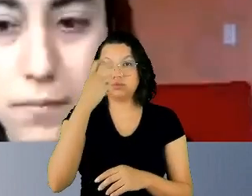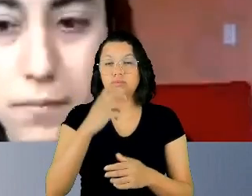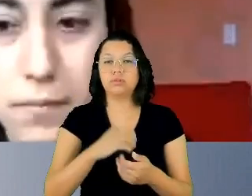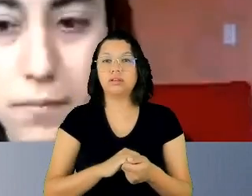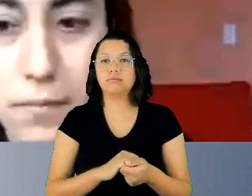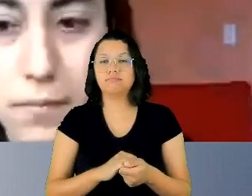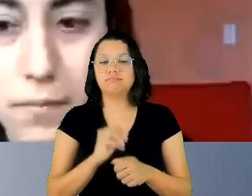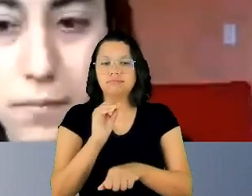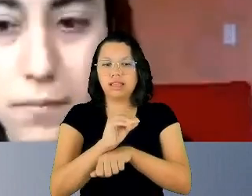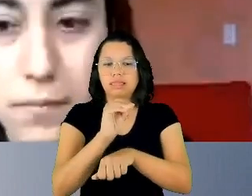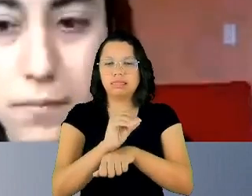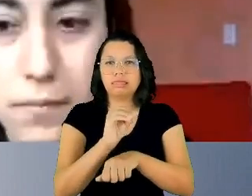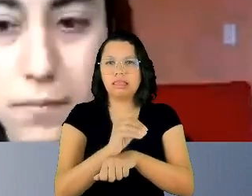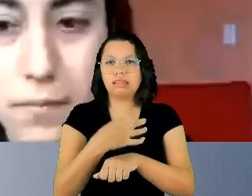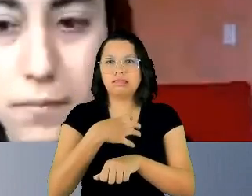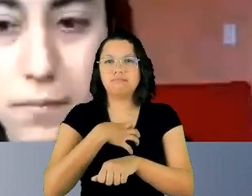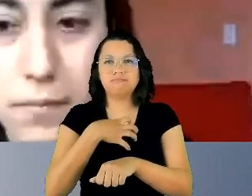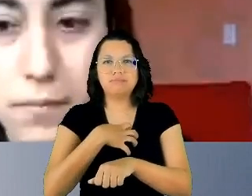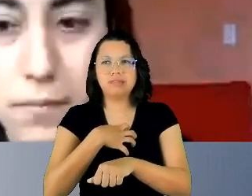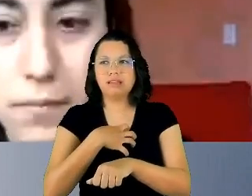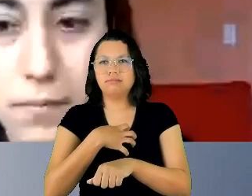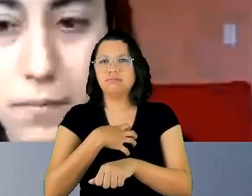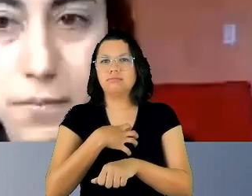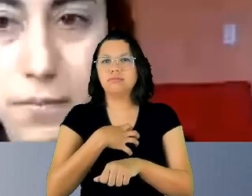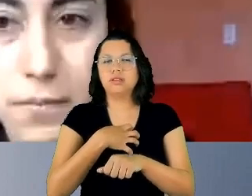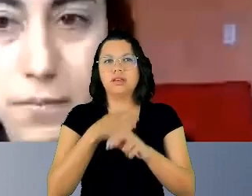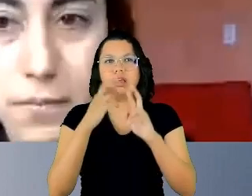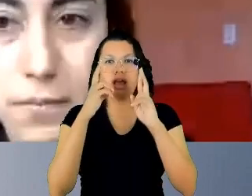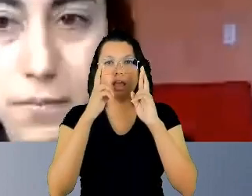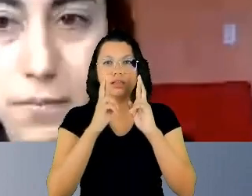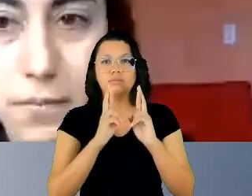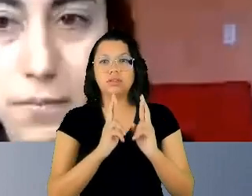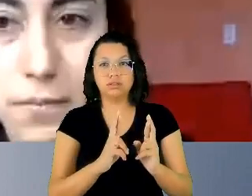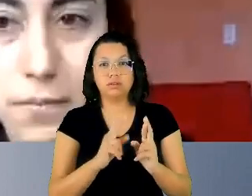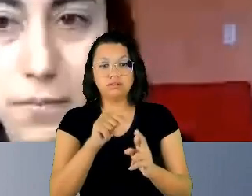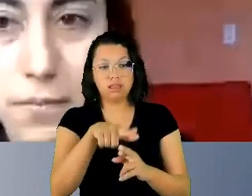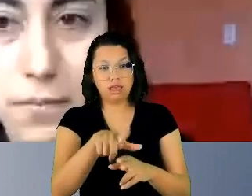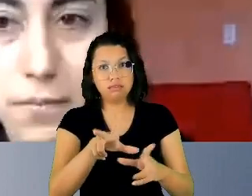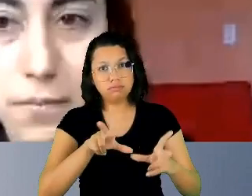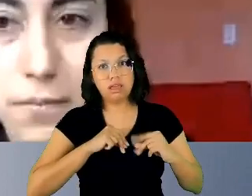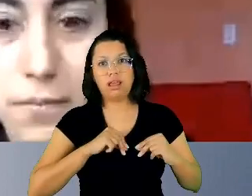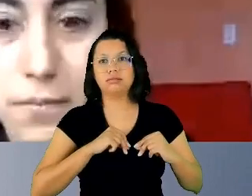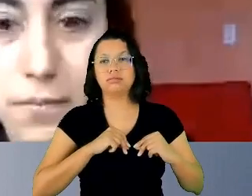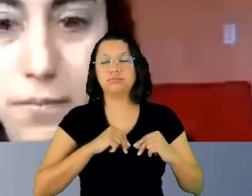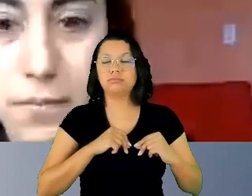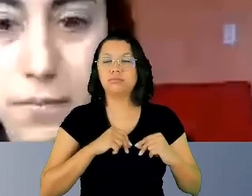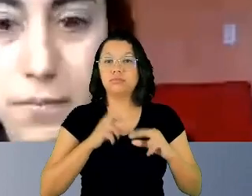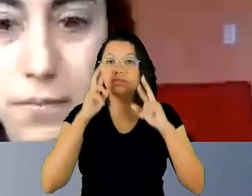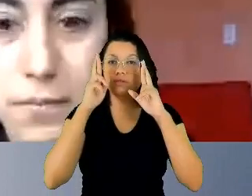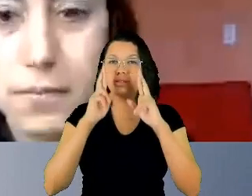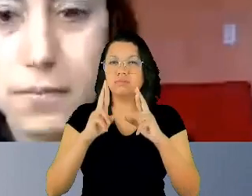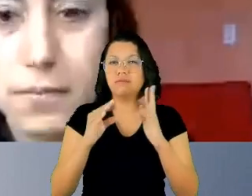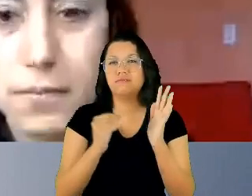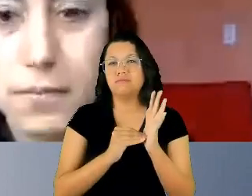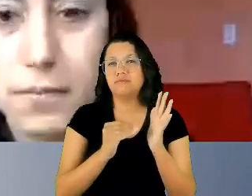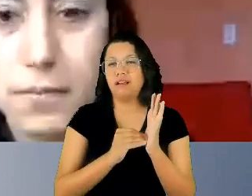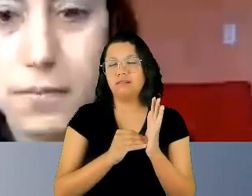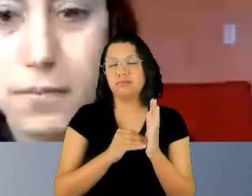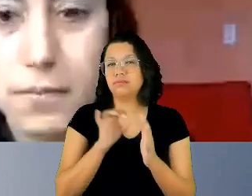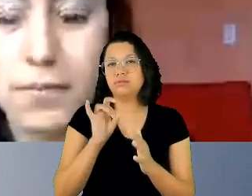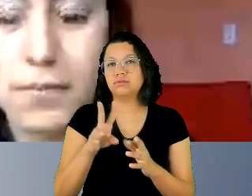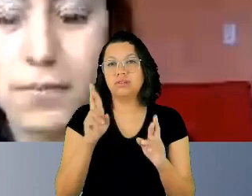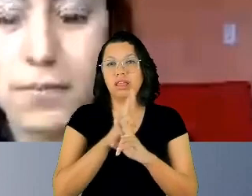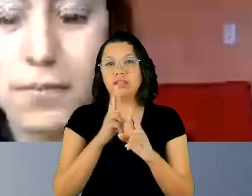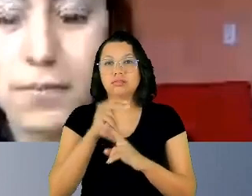da forma respeitosa com que elas merecem. E o respeito falta não somente em relação às mulheres, falta